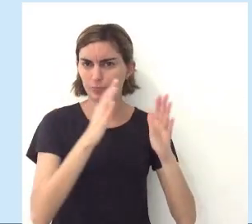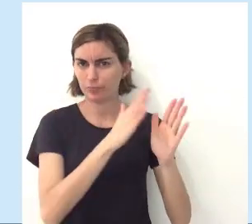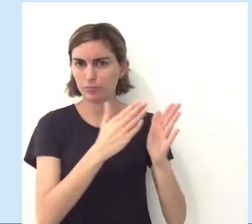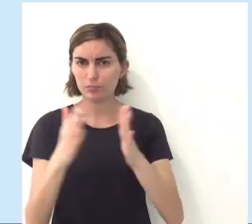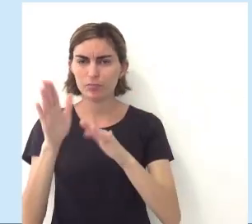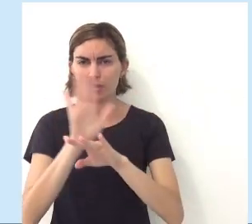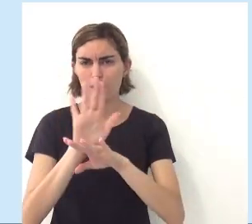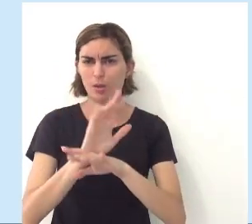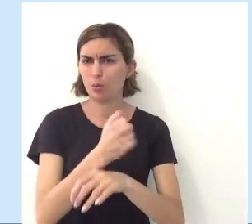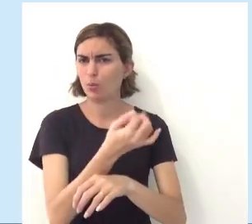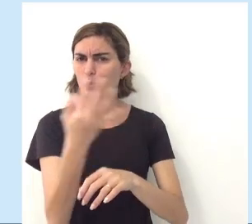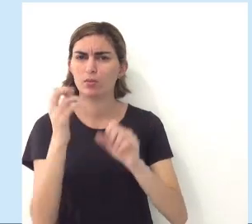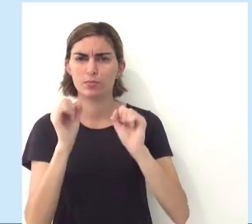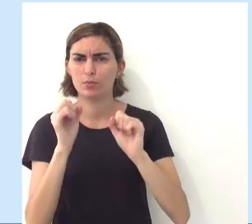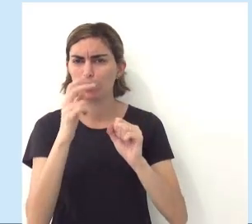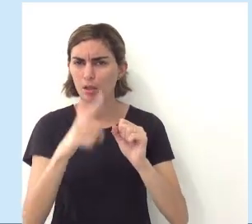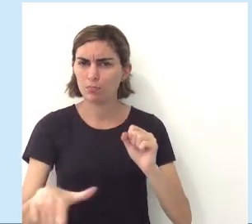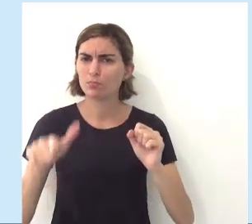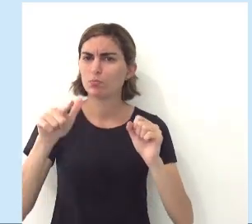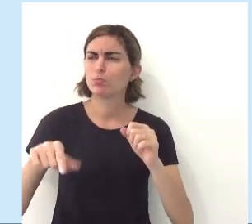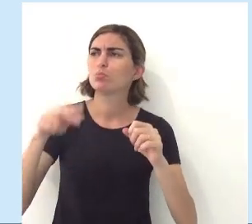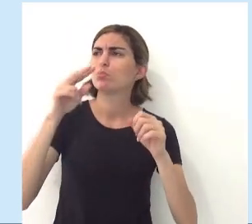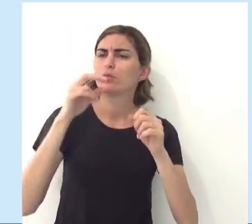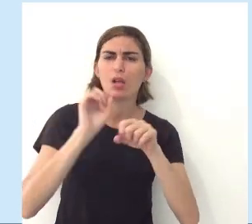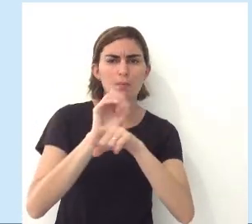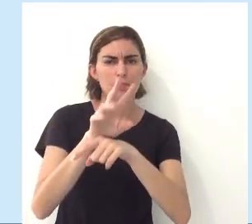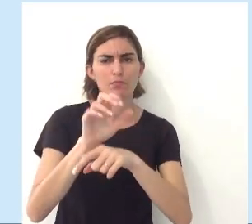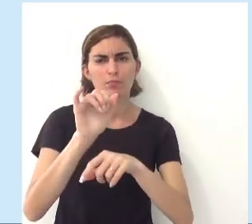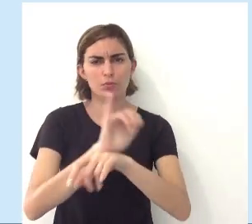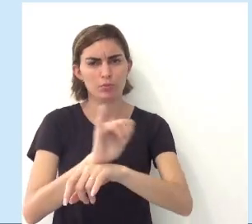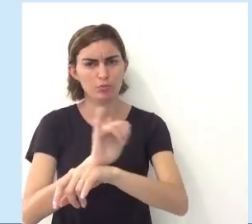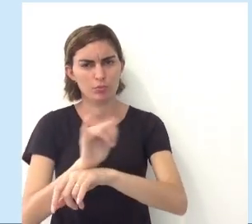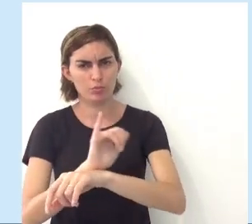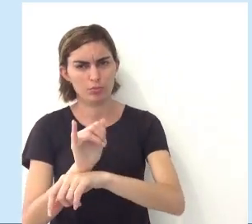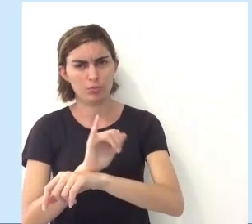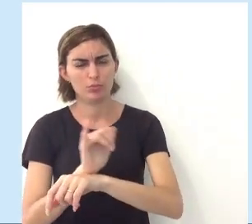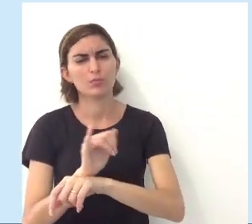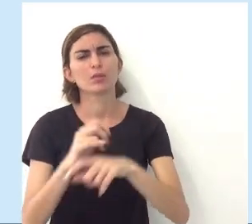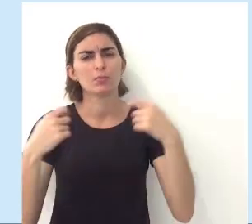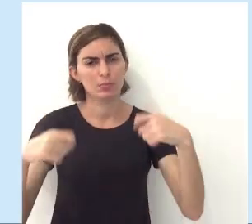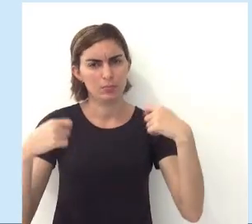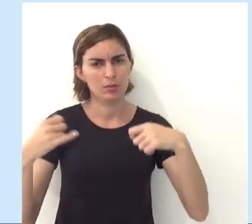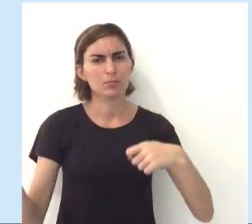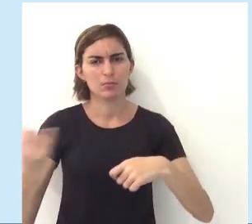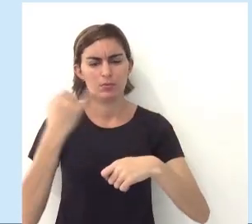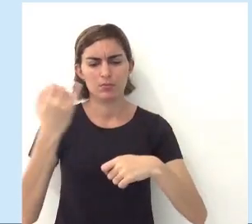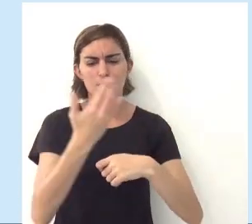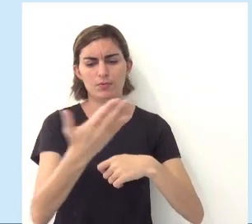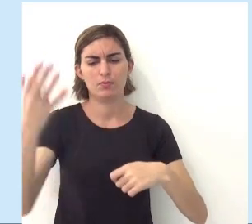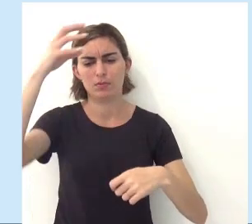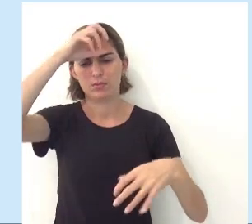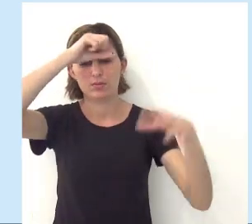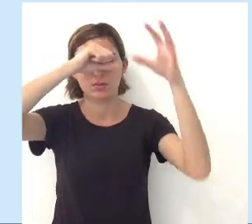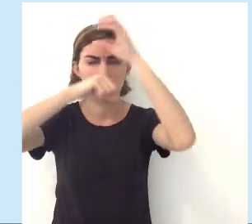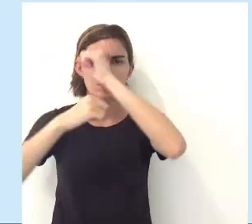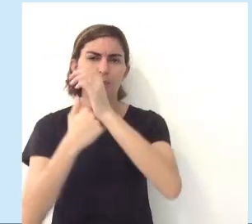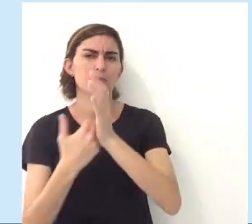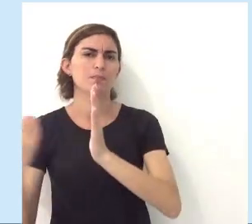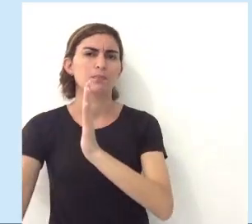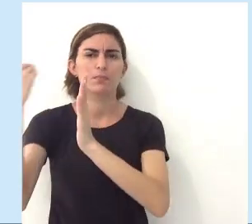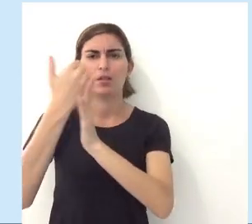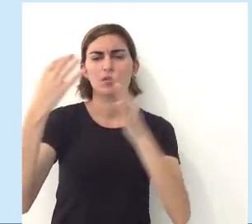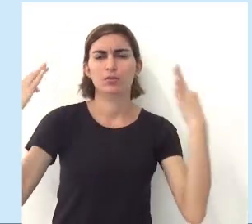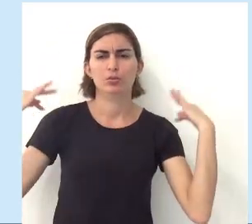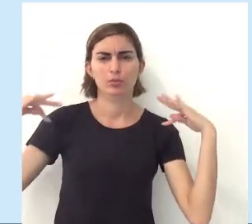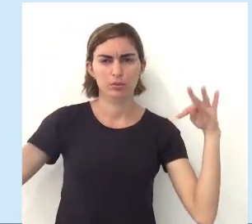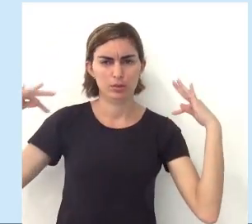acompanhem essa aula quantas vezes puderem e quiserem, tá, gente? Tá disponível no YouTube, é necessário, importante que vocês aprendam sobre